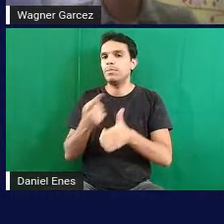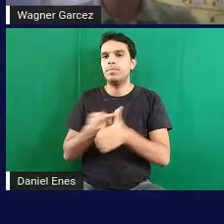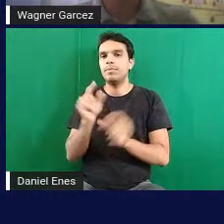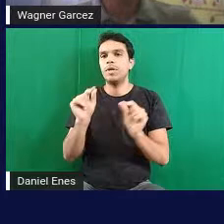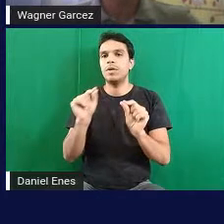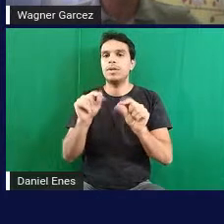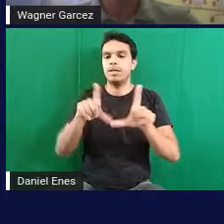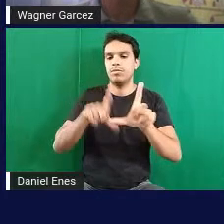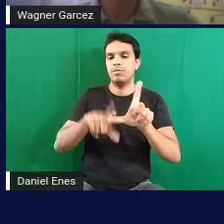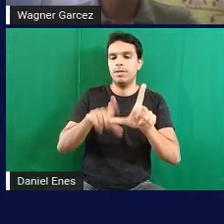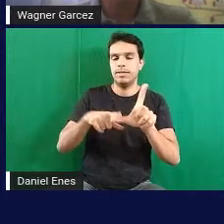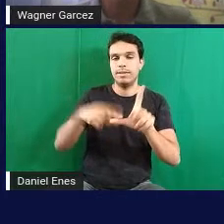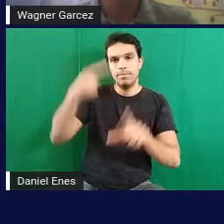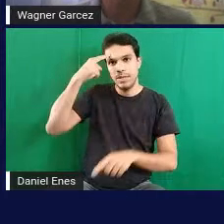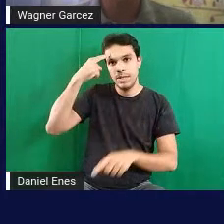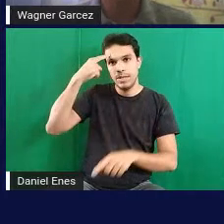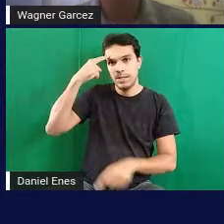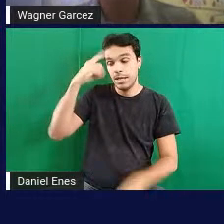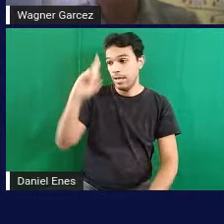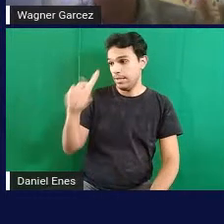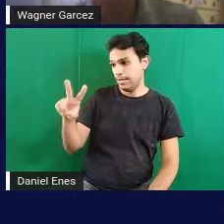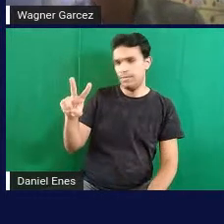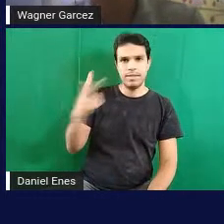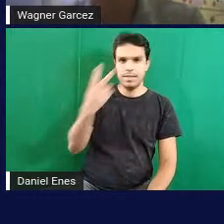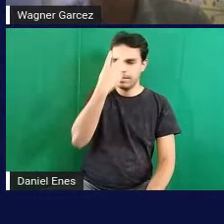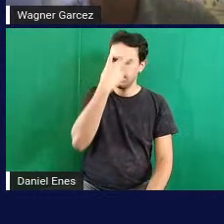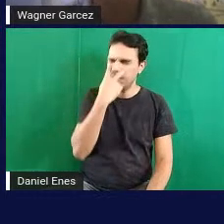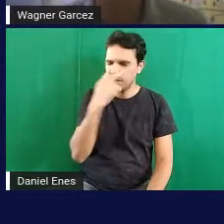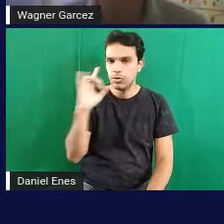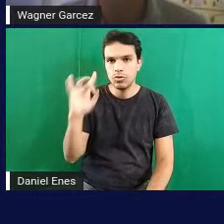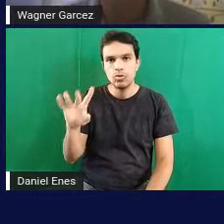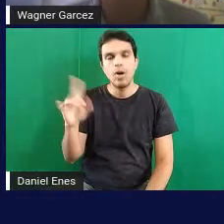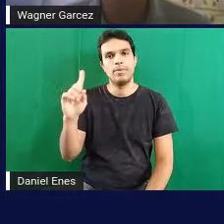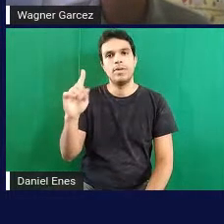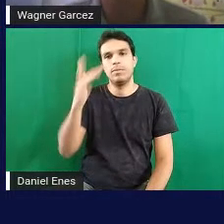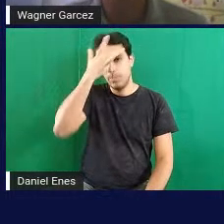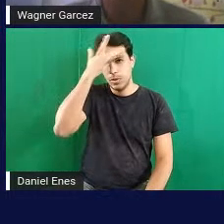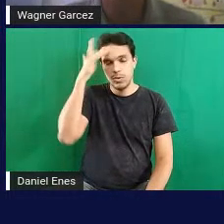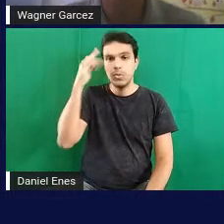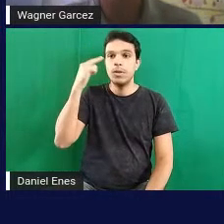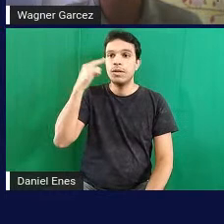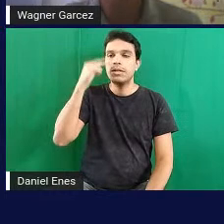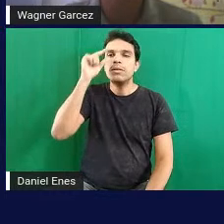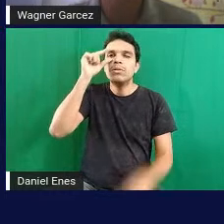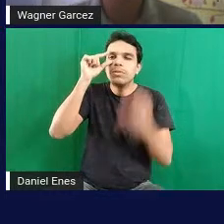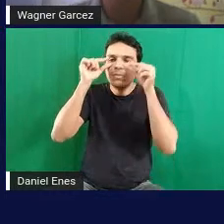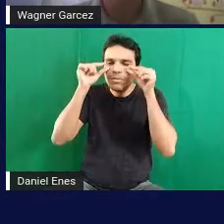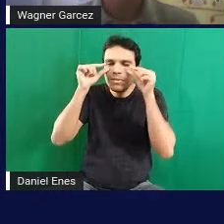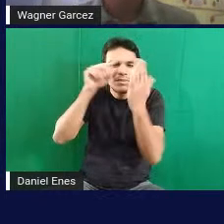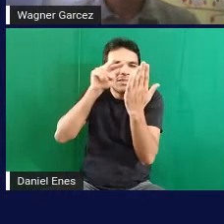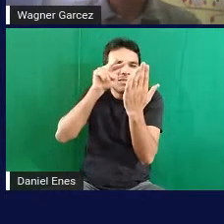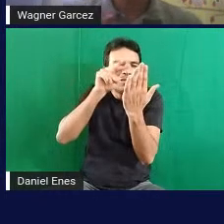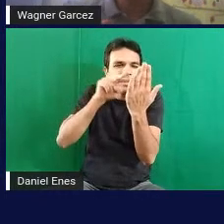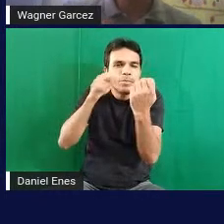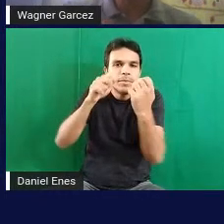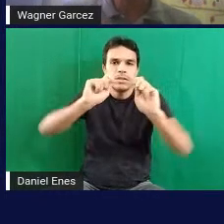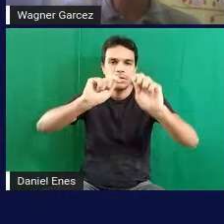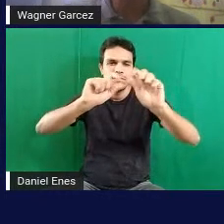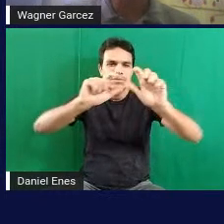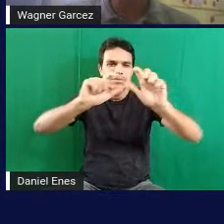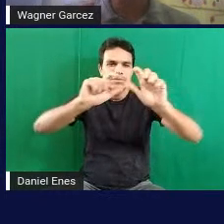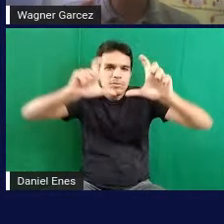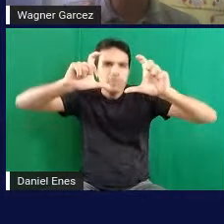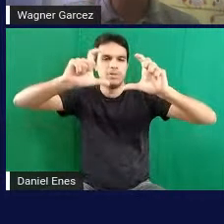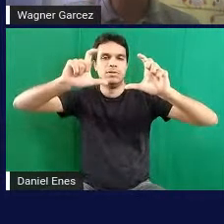no deficiente visual, não apenas no cego. Agora, já olhando um pouquinho para o Baixa Visão, que vai fazer a leitura de maneira ampliada. Então, o tipo de